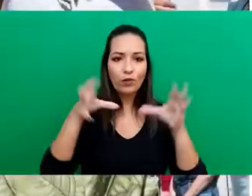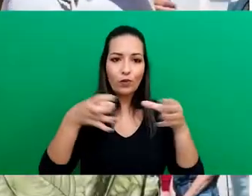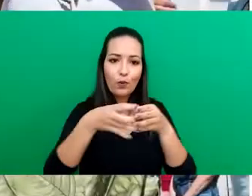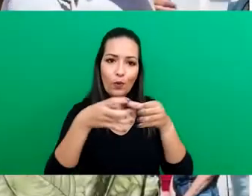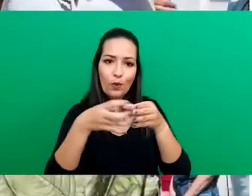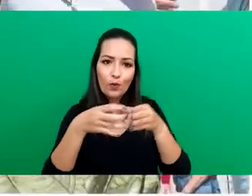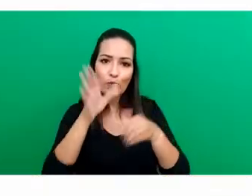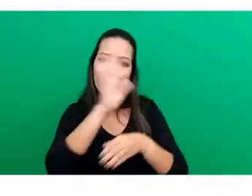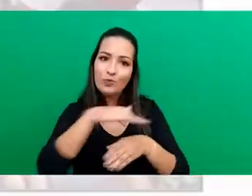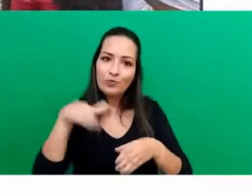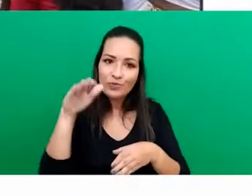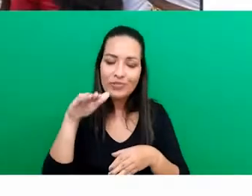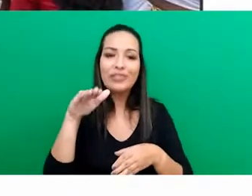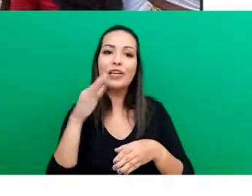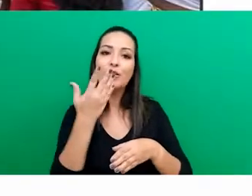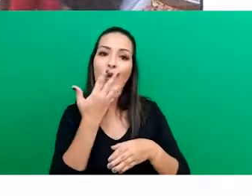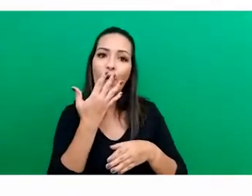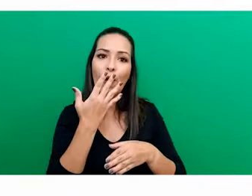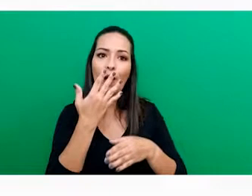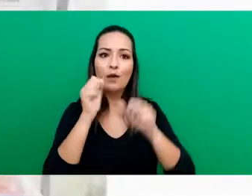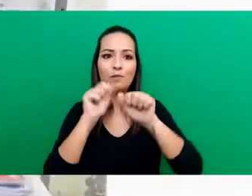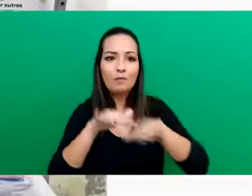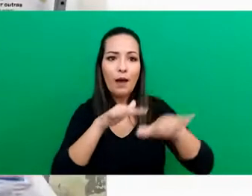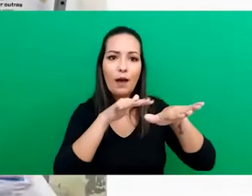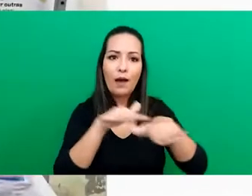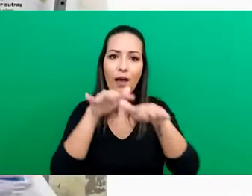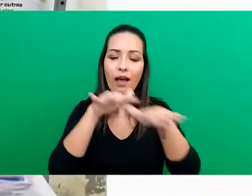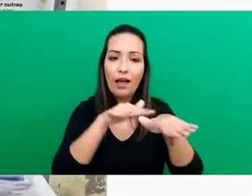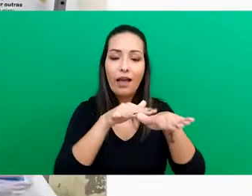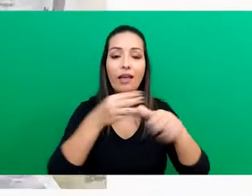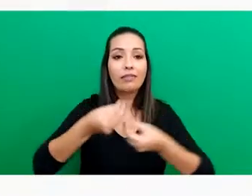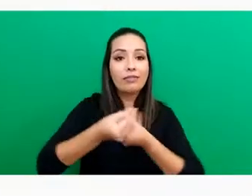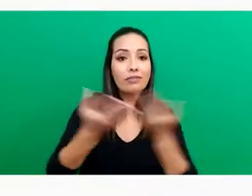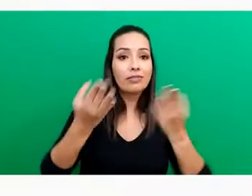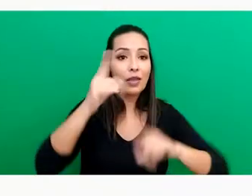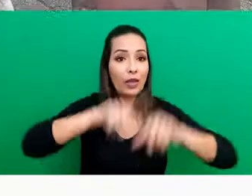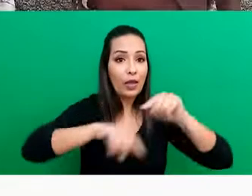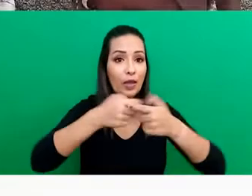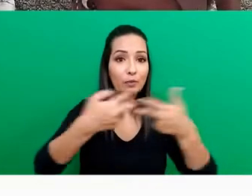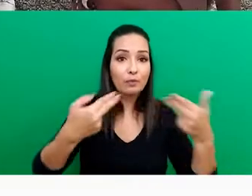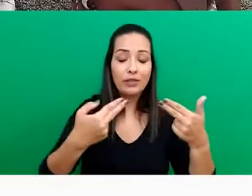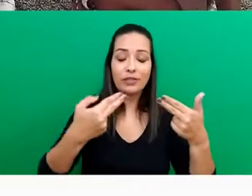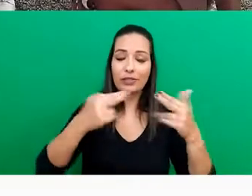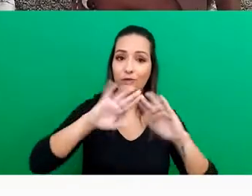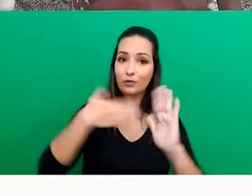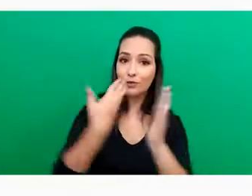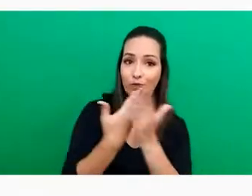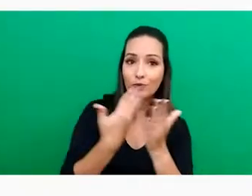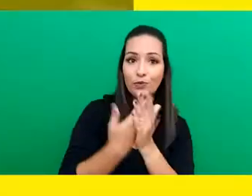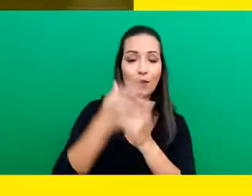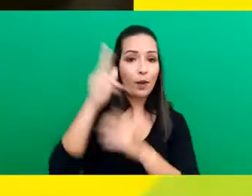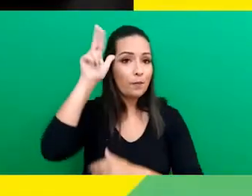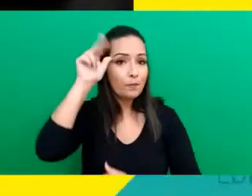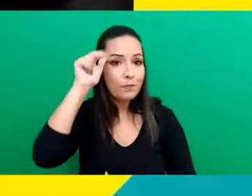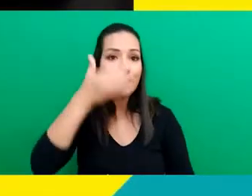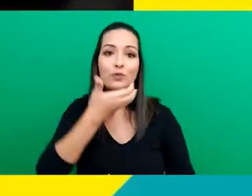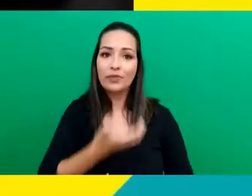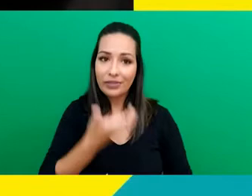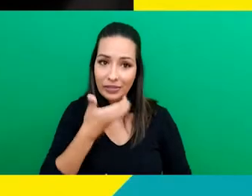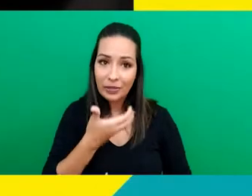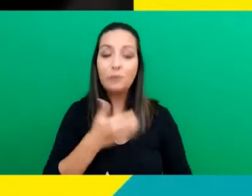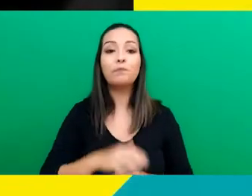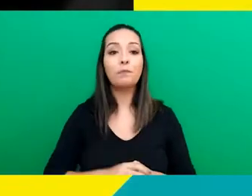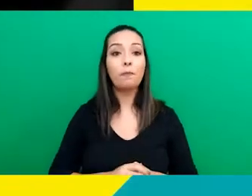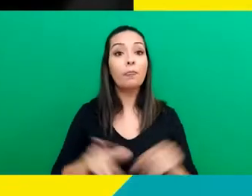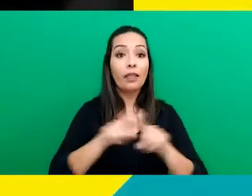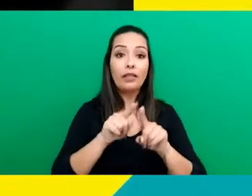crianças junto com o bloco Samba Reggae, Corigia e Dê, campanhas como entrega de material escolar, Páscoa Natal. Fizemos parceria com o Centro